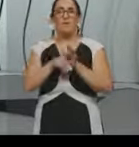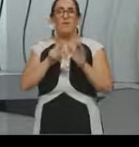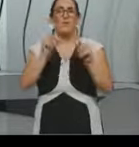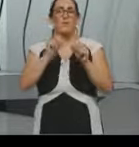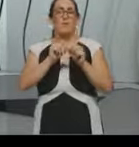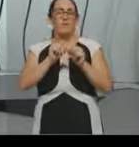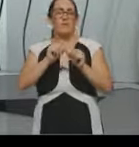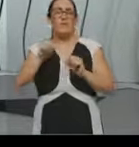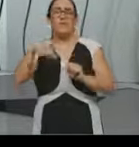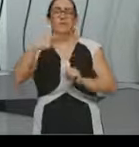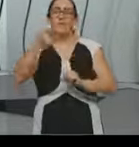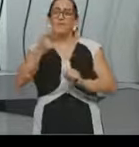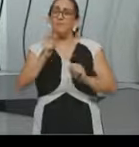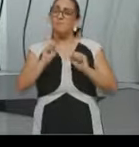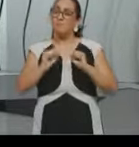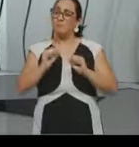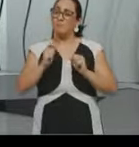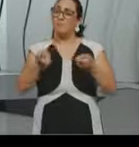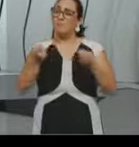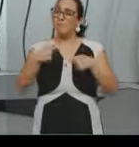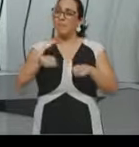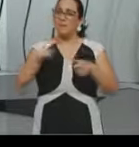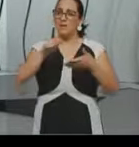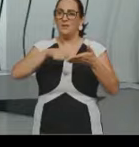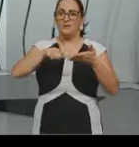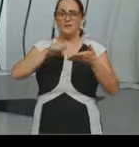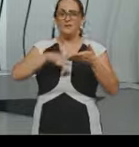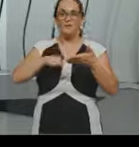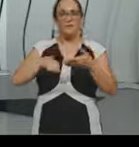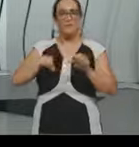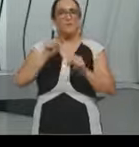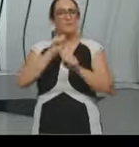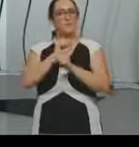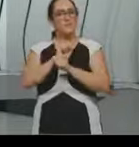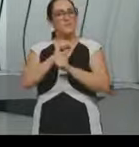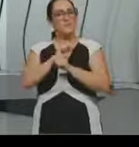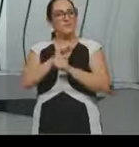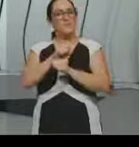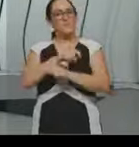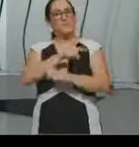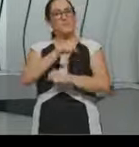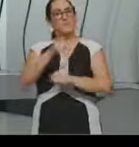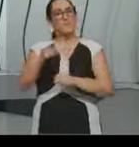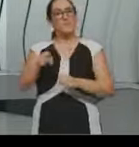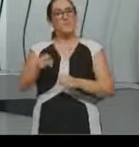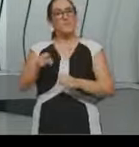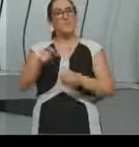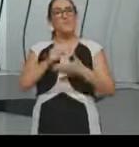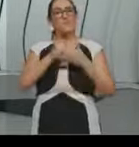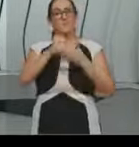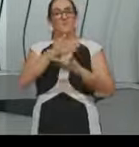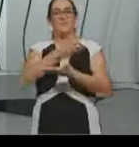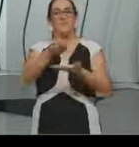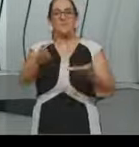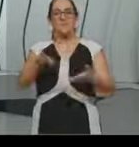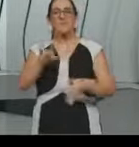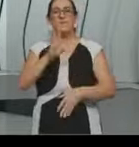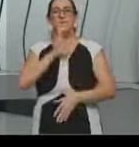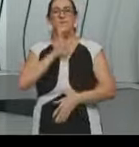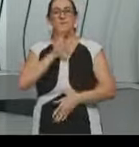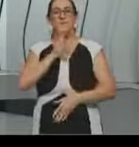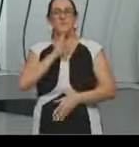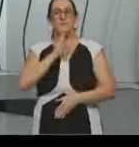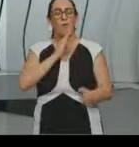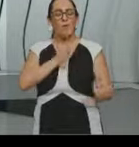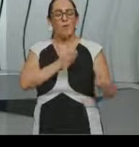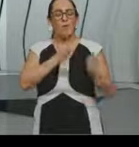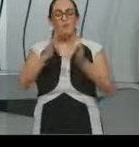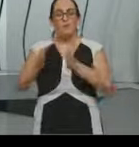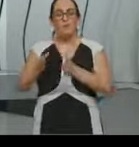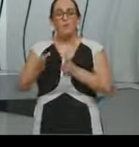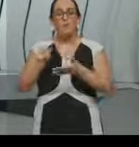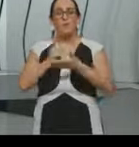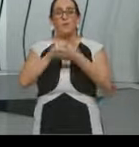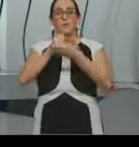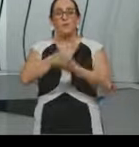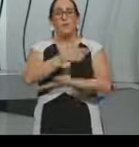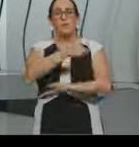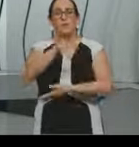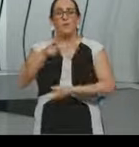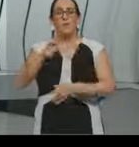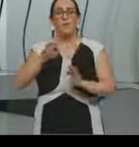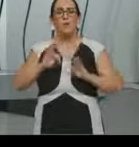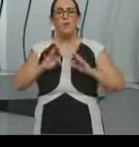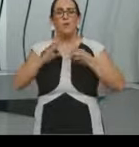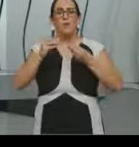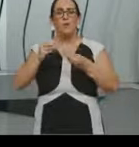oportunidade a gente pode corrigi-la. Espero ter contribuído aí, né, para o seu conhecimento sobre esse período, que te ajude no seu exercício,